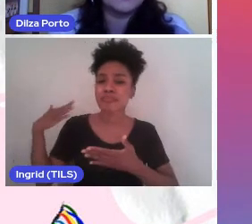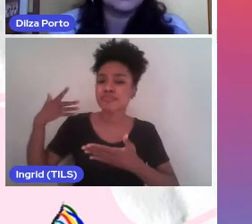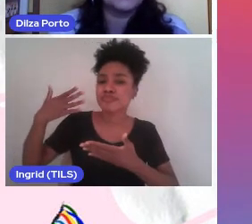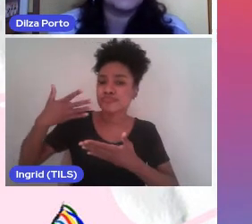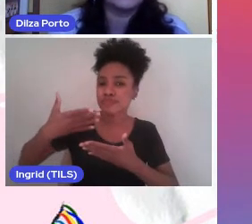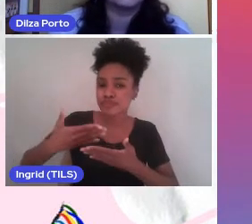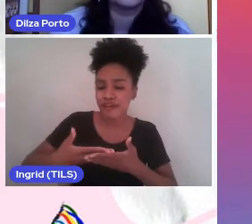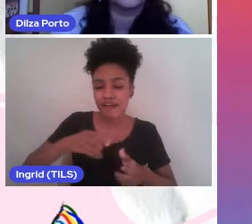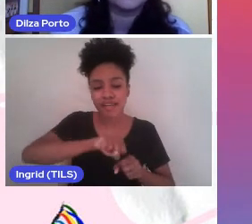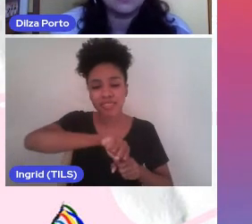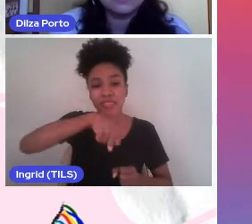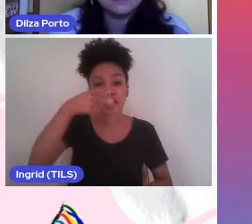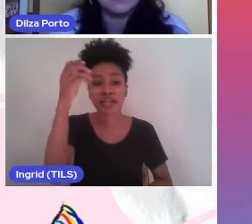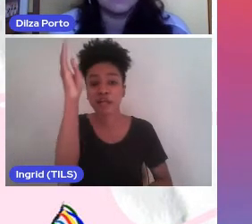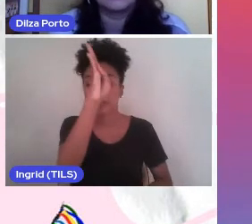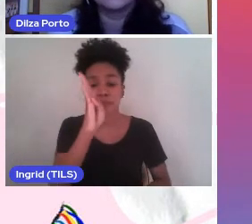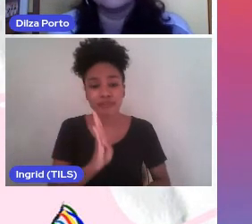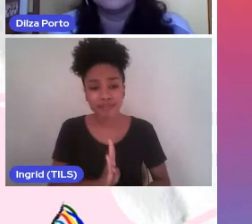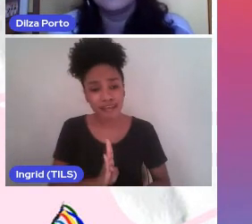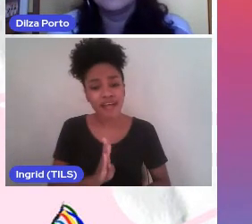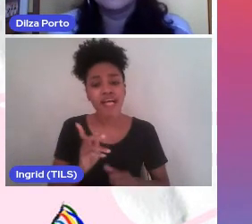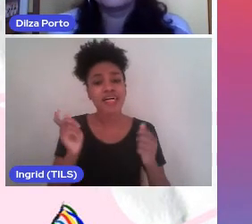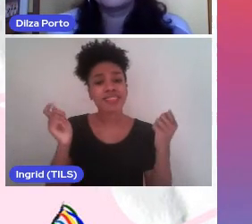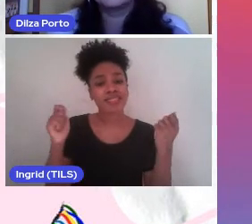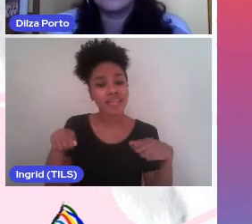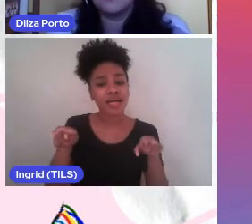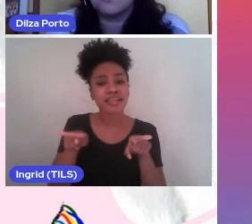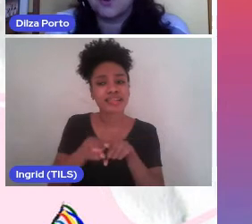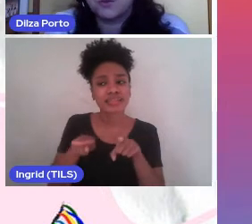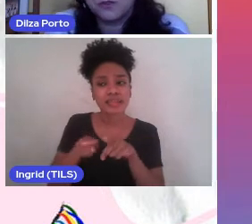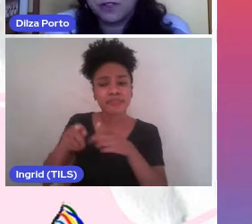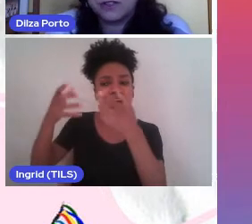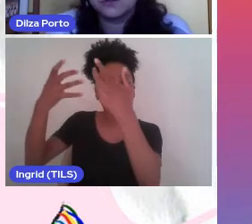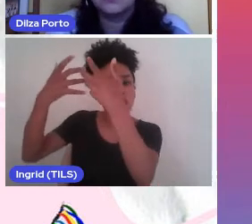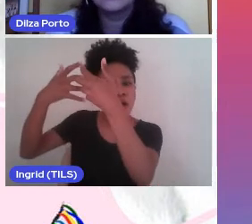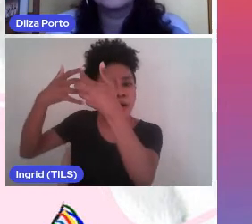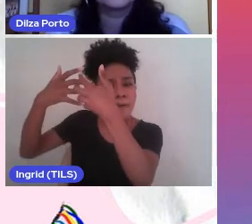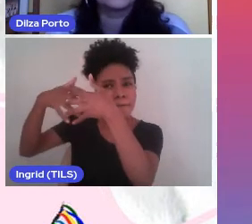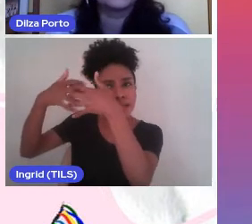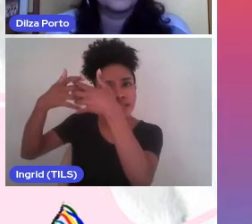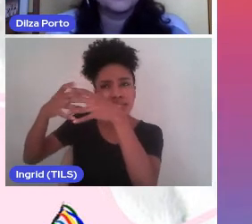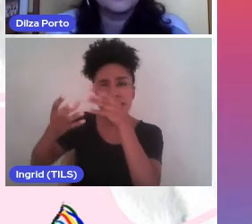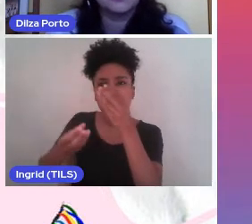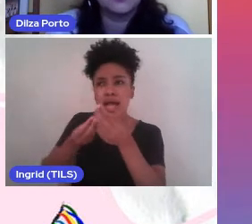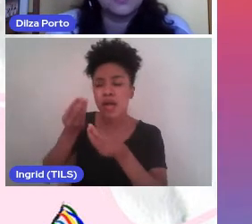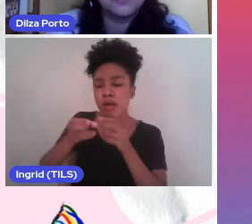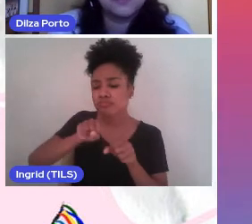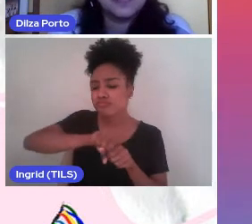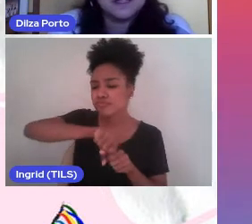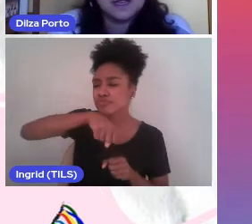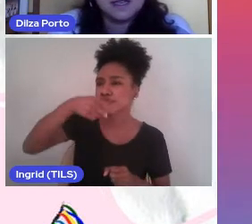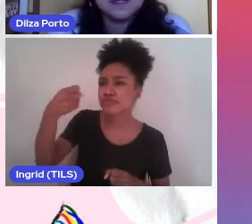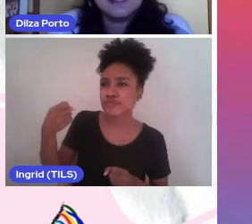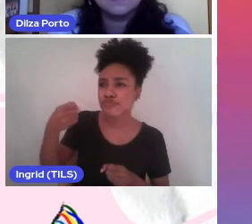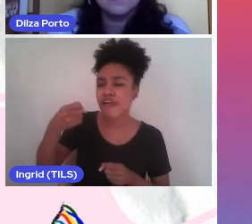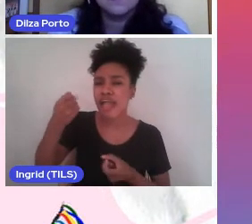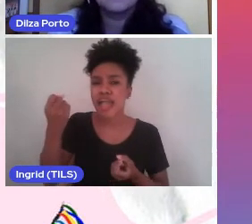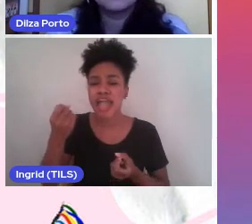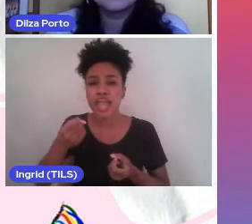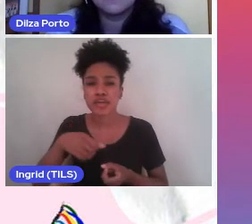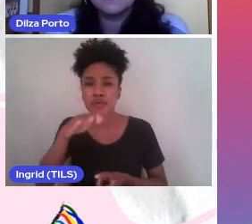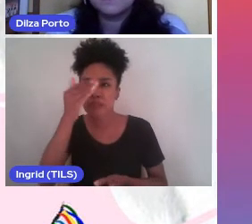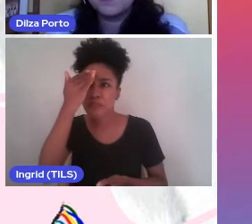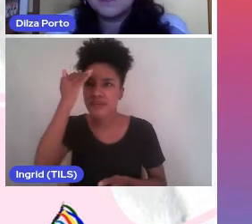possibilidade para a reconstrução dessa narrativa, repensar o próprio evento, desconstruir iconografias clássicas,